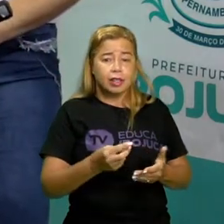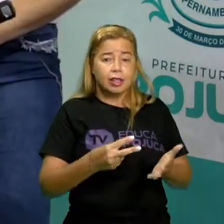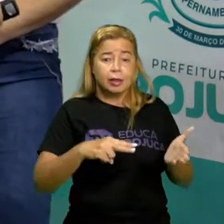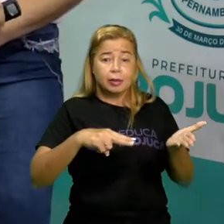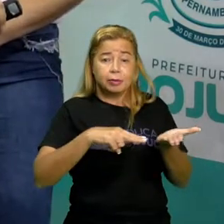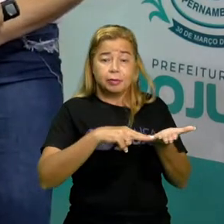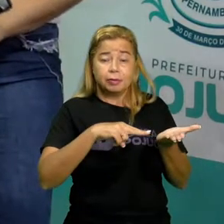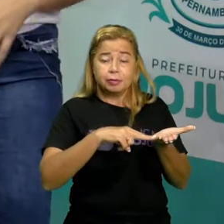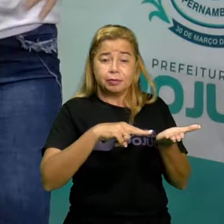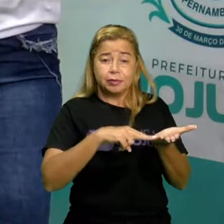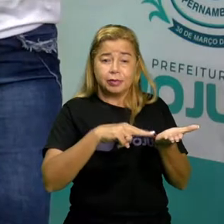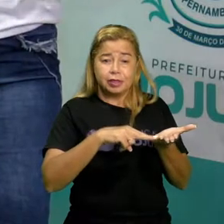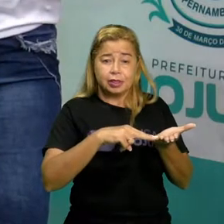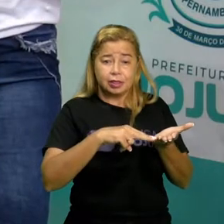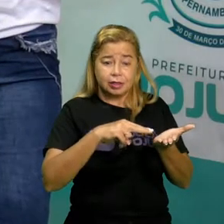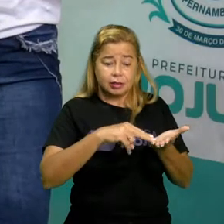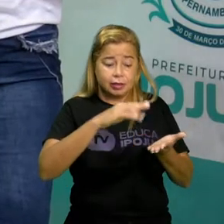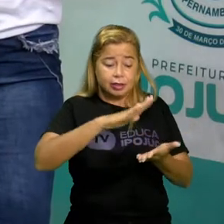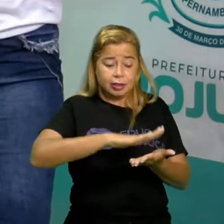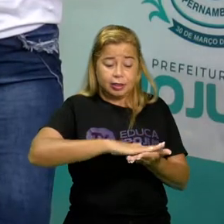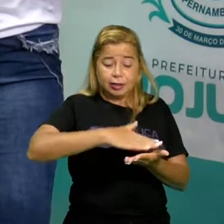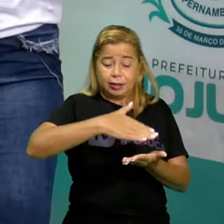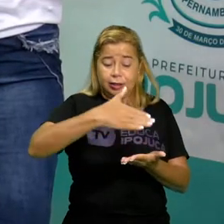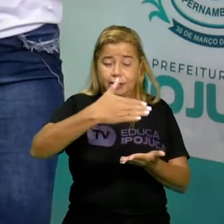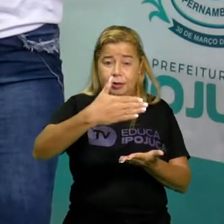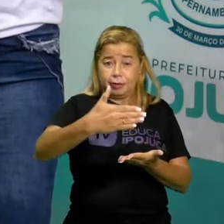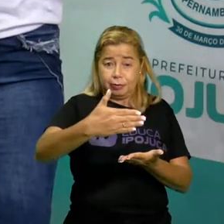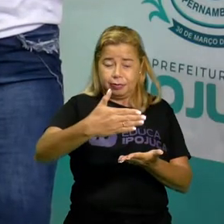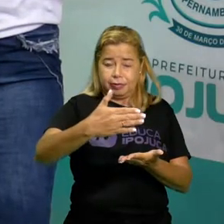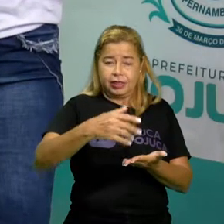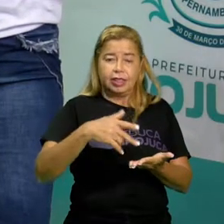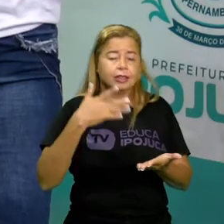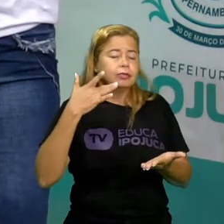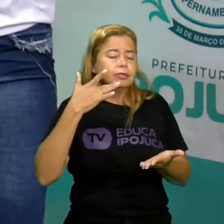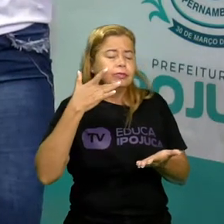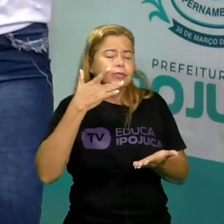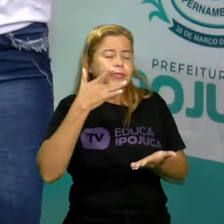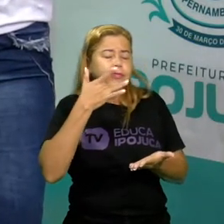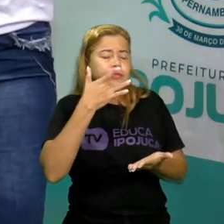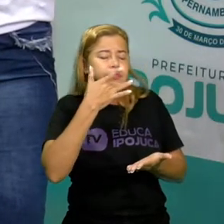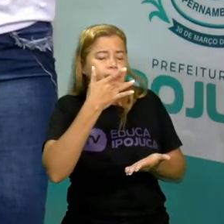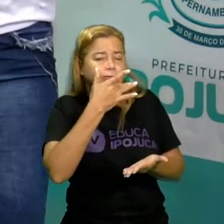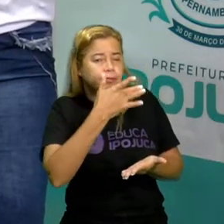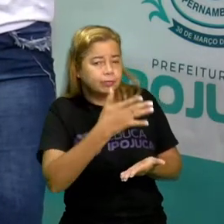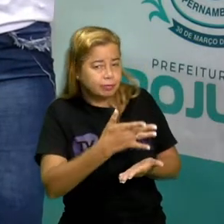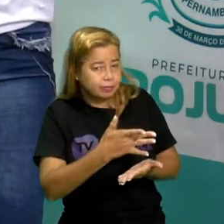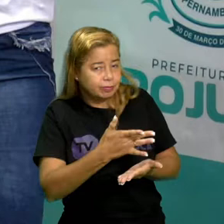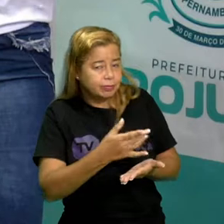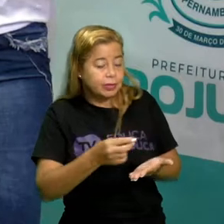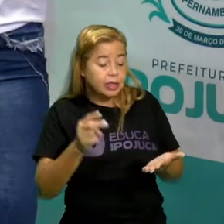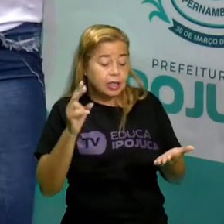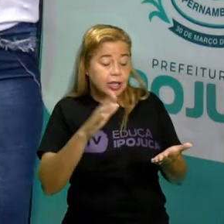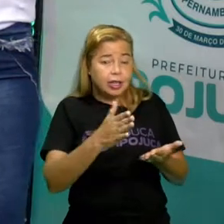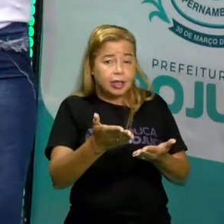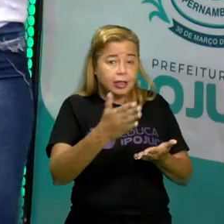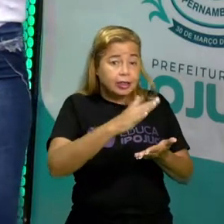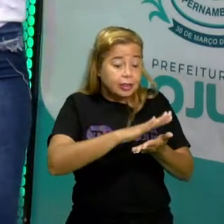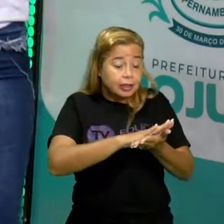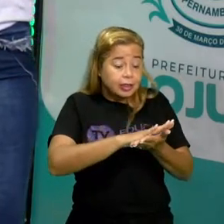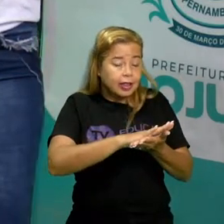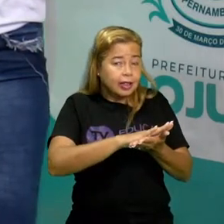pizza Isso mesmo Quando a mamãe comenta aquela pizza que é uma delícia E antes que vocês abram para